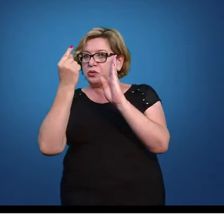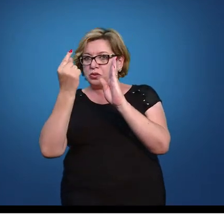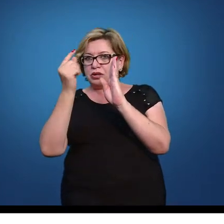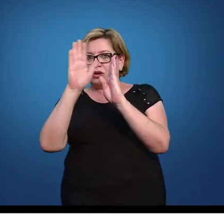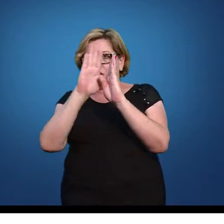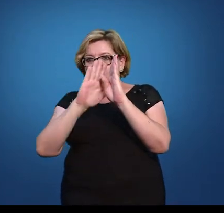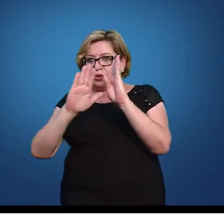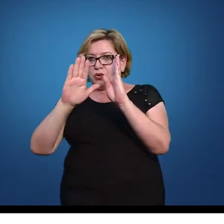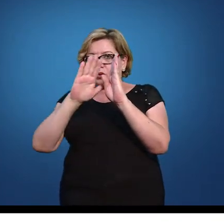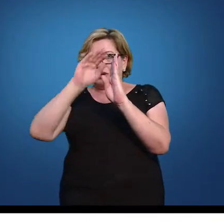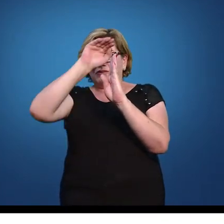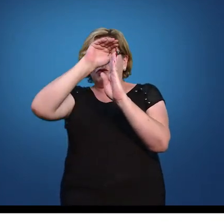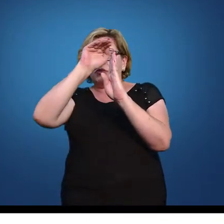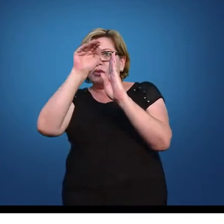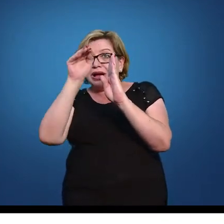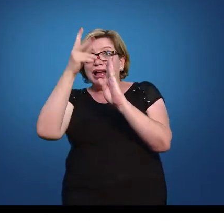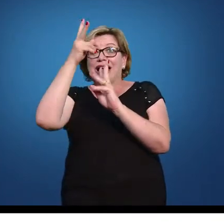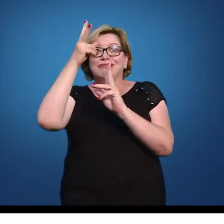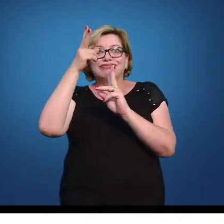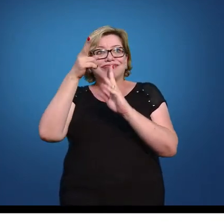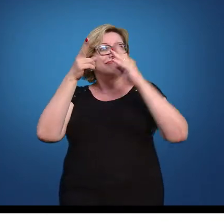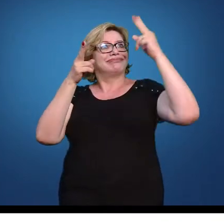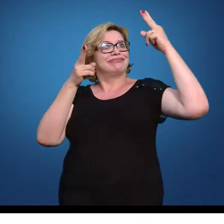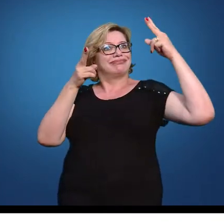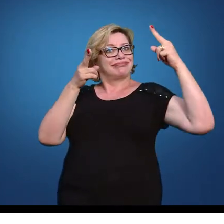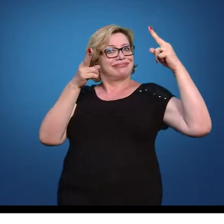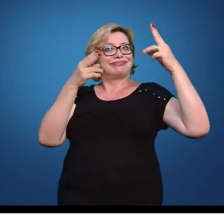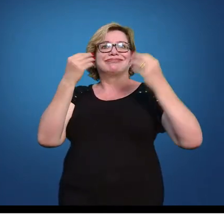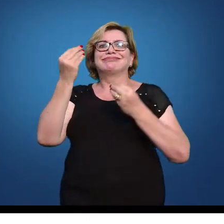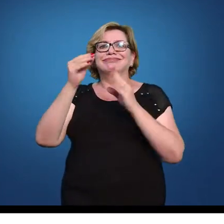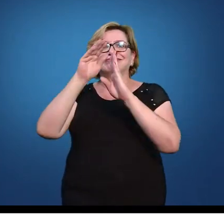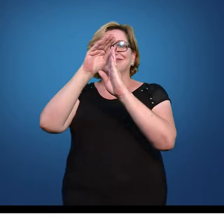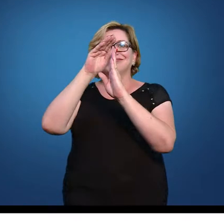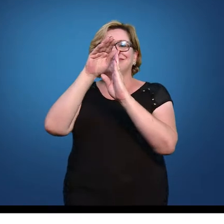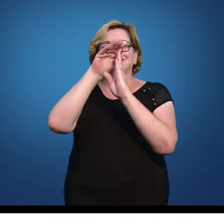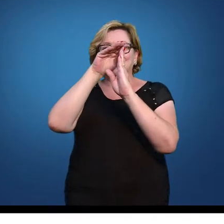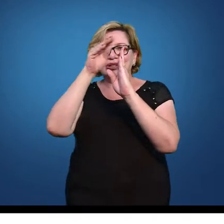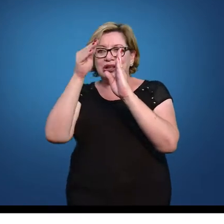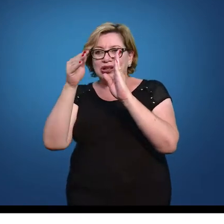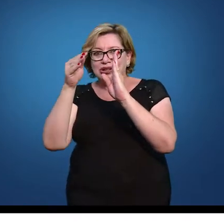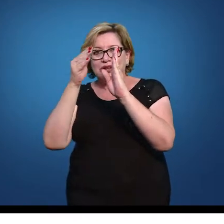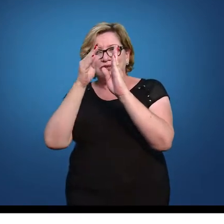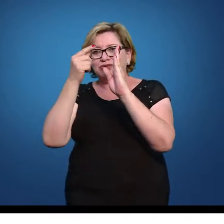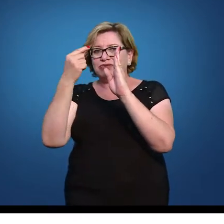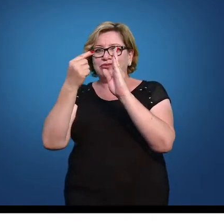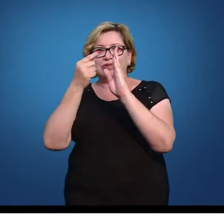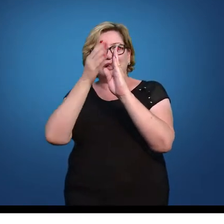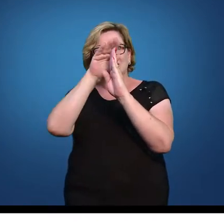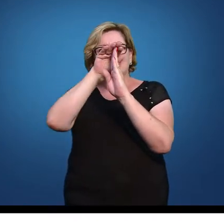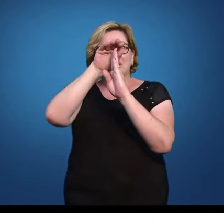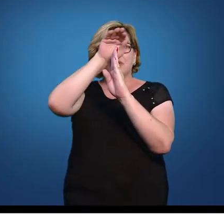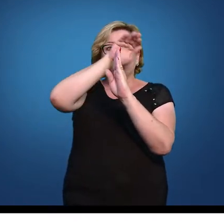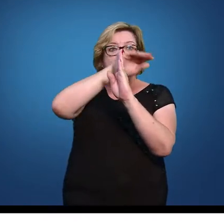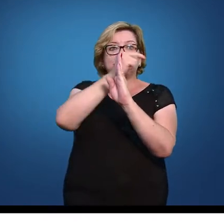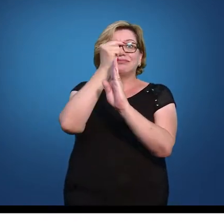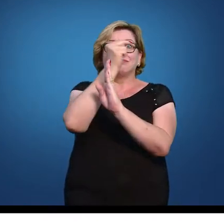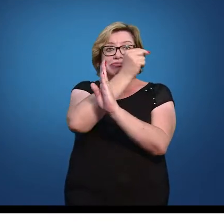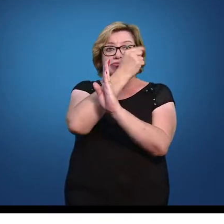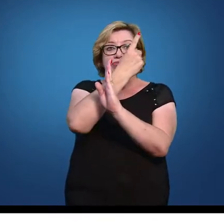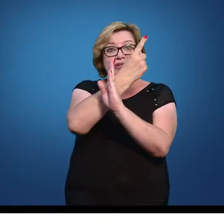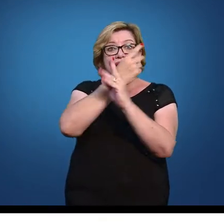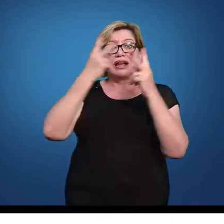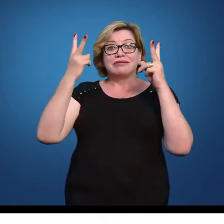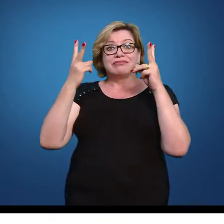se a curva é simétrica, o pedaço do 0 até o menos 1 grau aqui, tem que ser exatamente